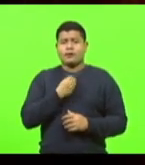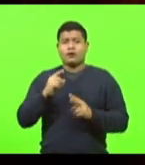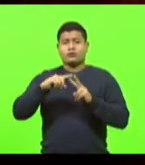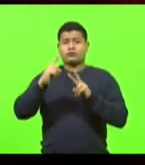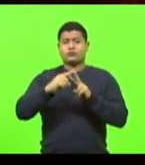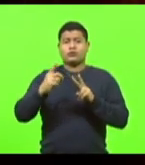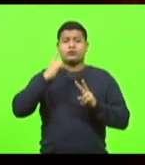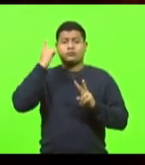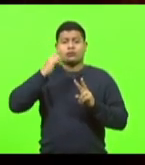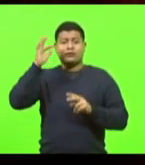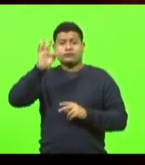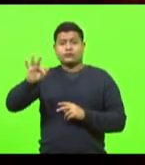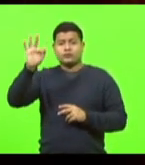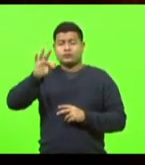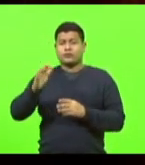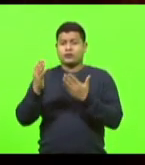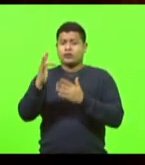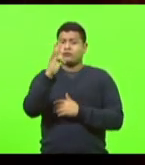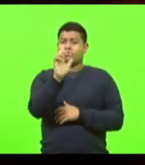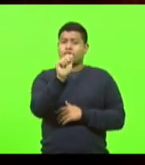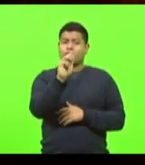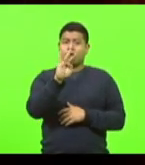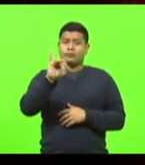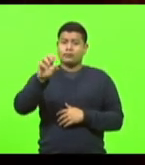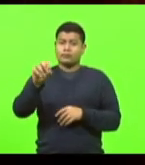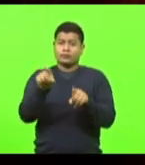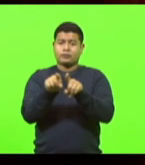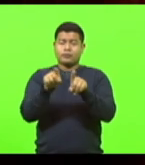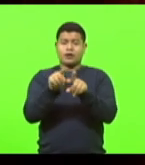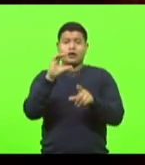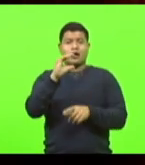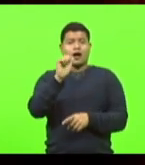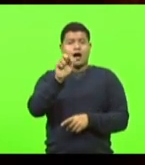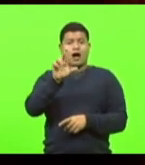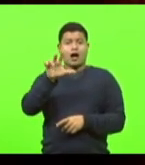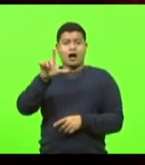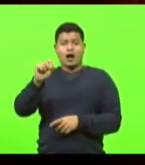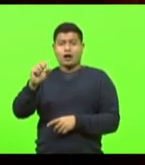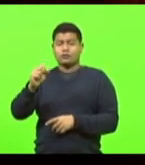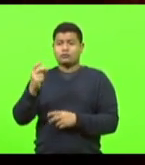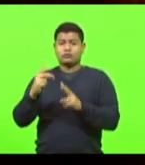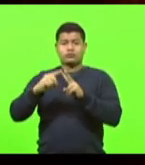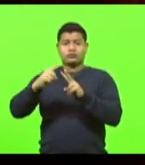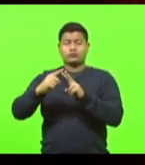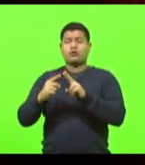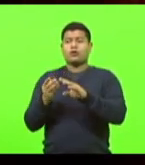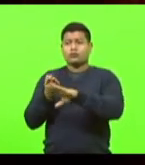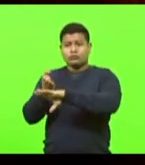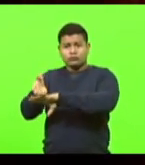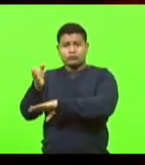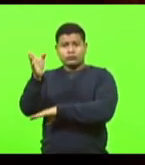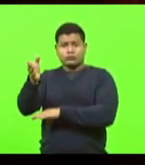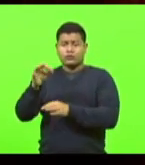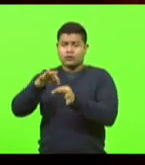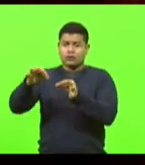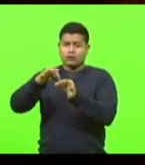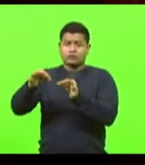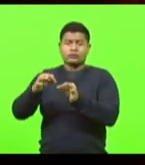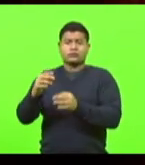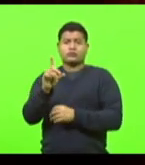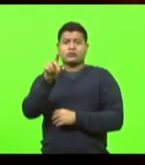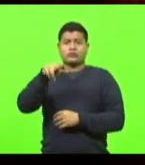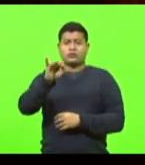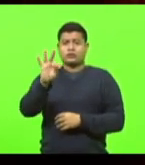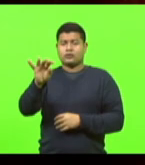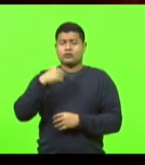federais, Fábio Chiotet e Carlos Chiodini, para que interfiram junto ao DENIT nacional, assim como a bancada federal está